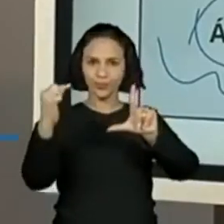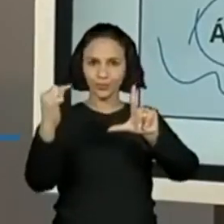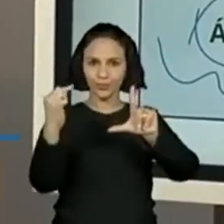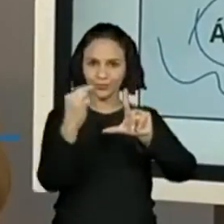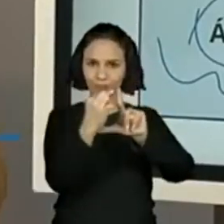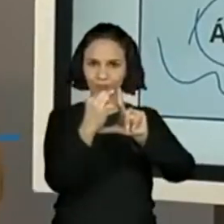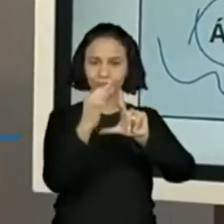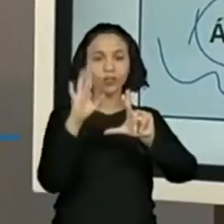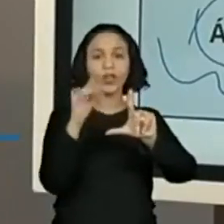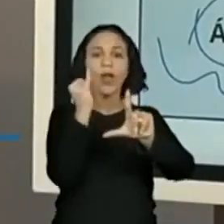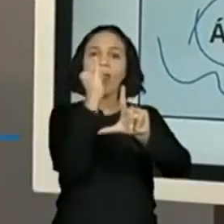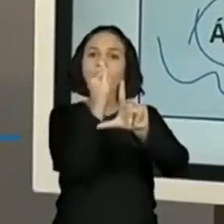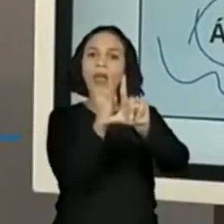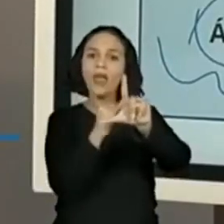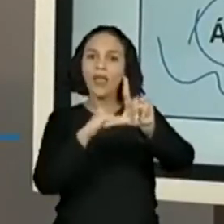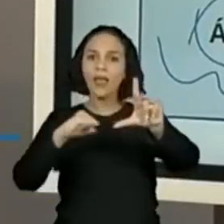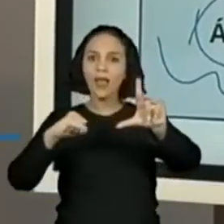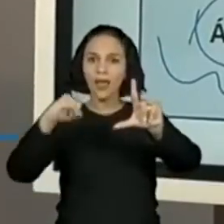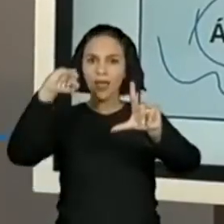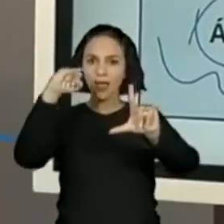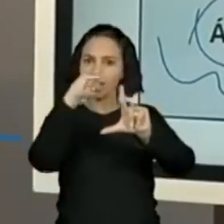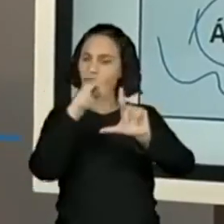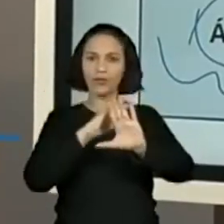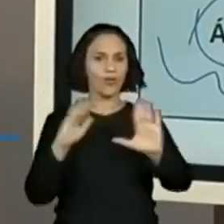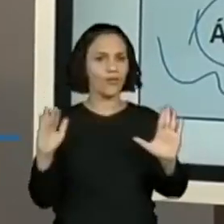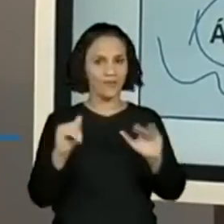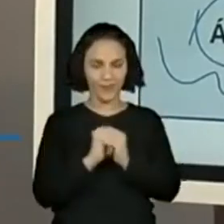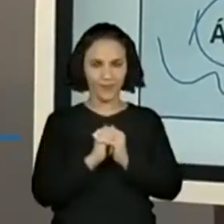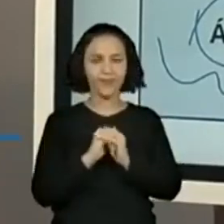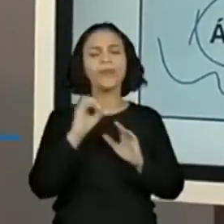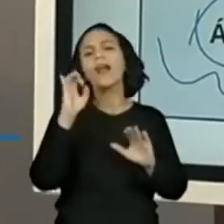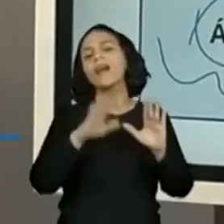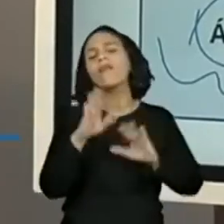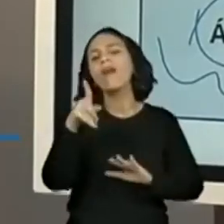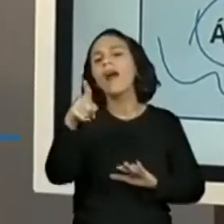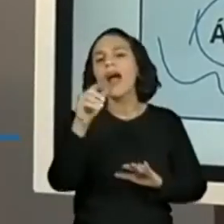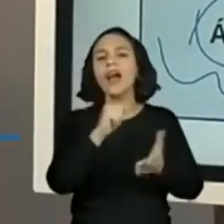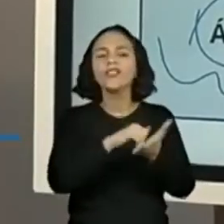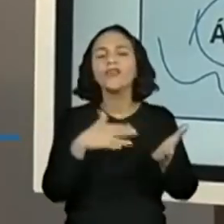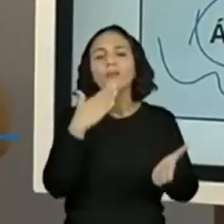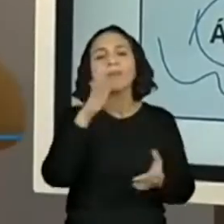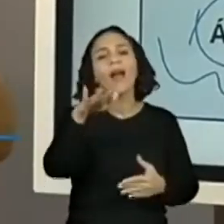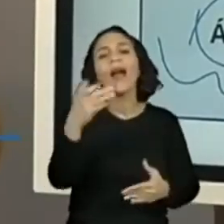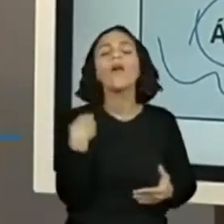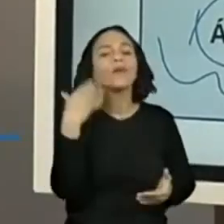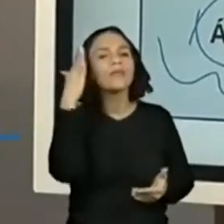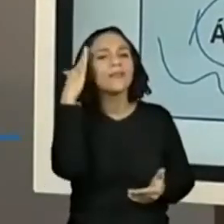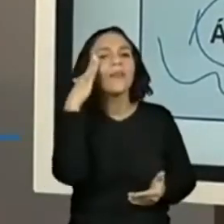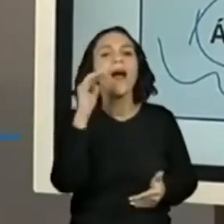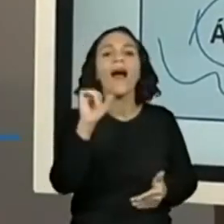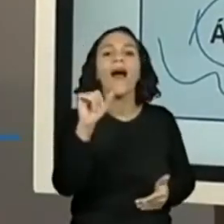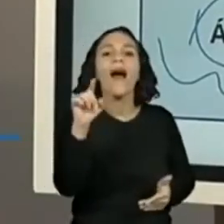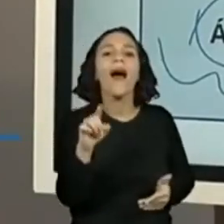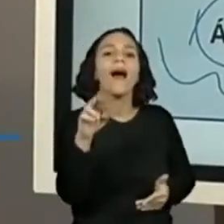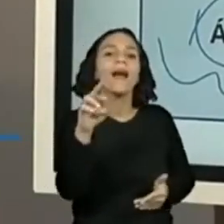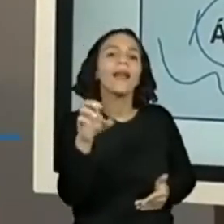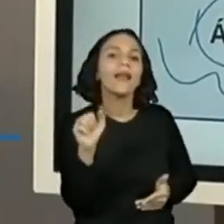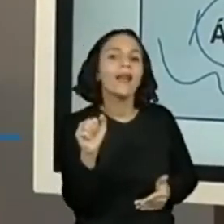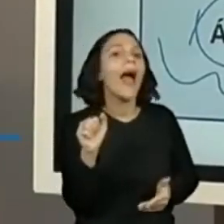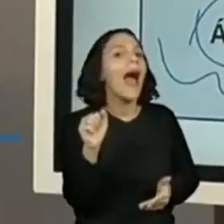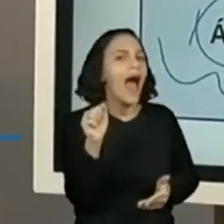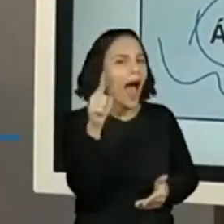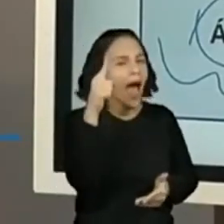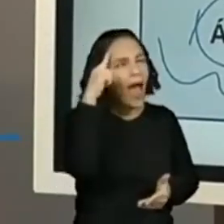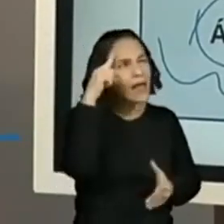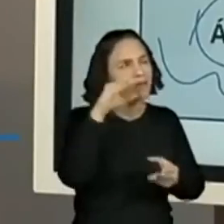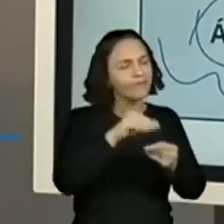repetir. Se eu quero medir a área, ou se alguma atividade, ou a professora de vocês solicita que meçam a área, você vai medir